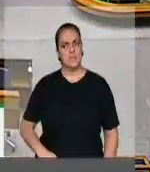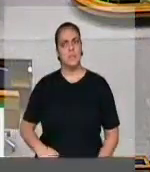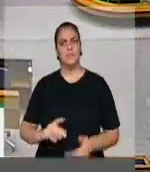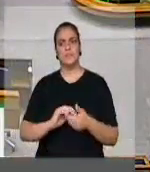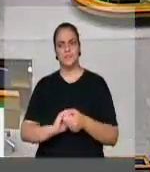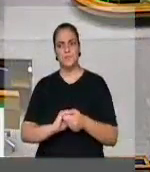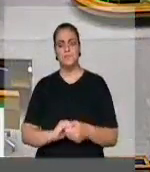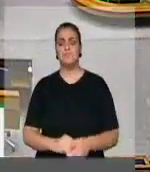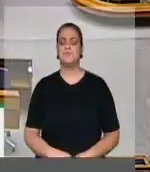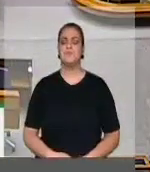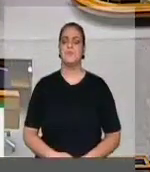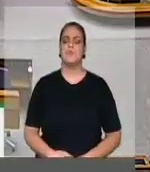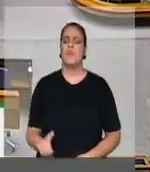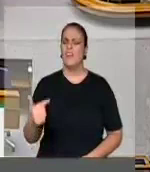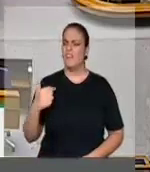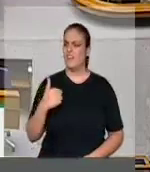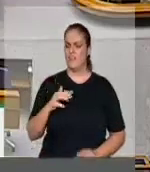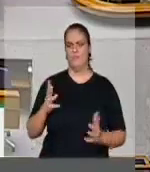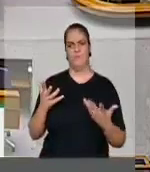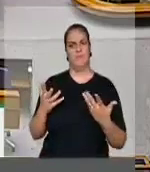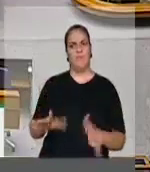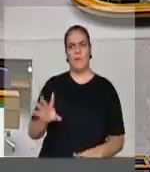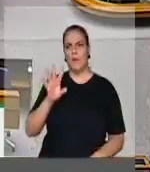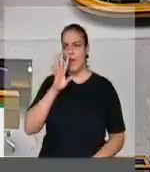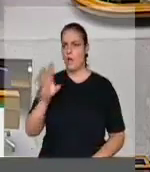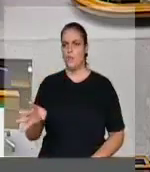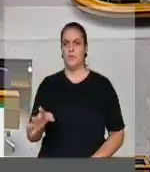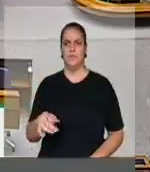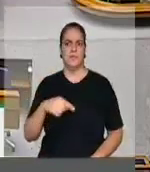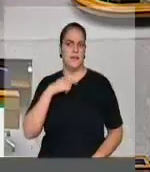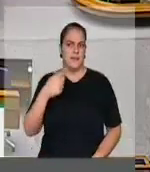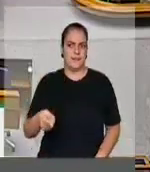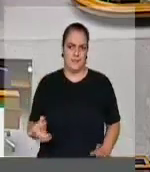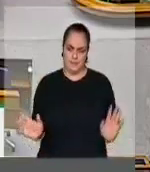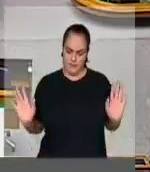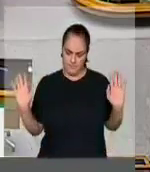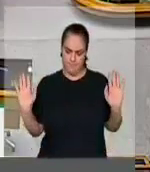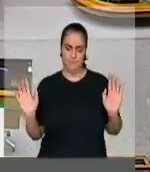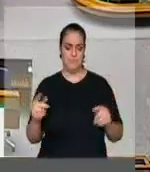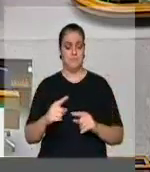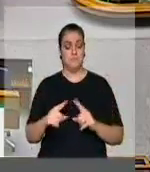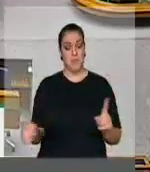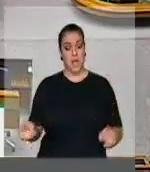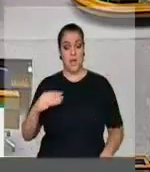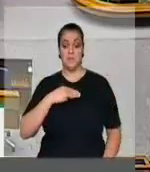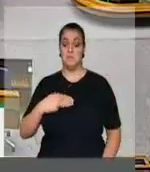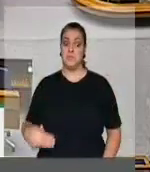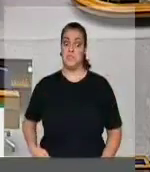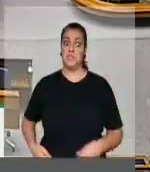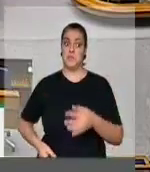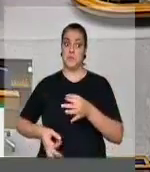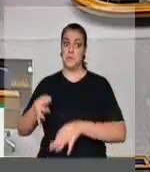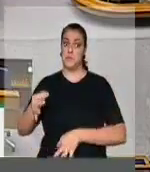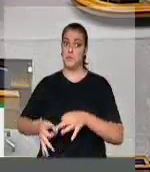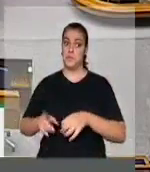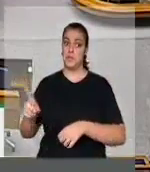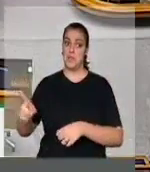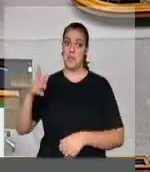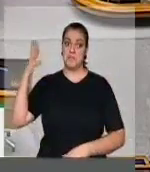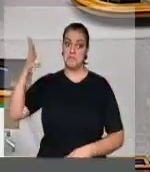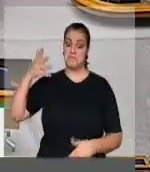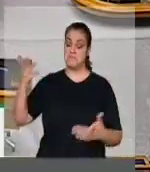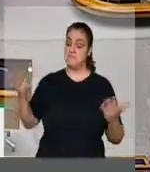mas as declarações do ministro da Justiça, elas precisam ser melhor esclarecidas.